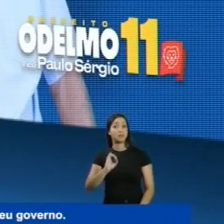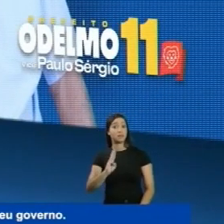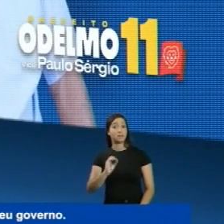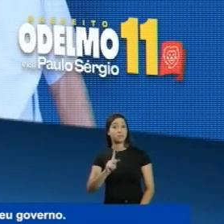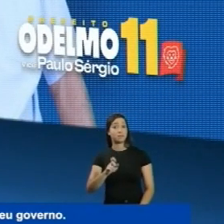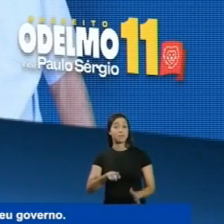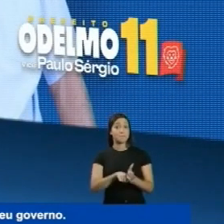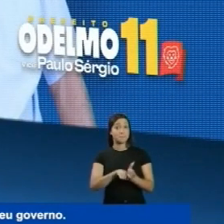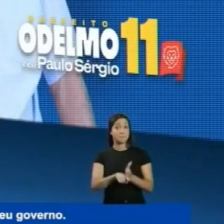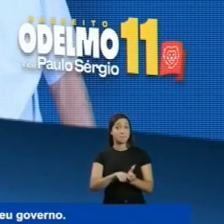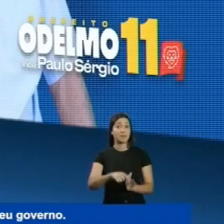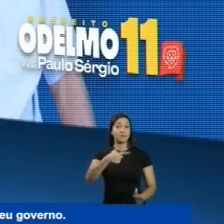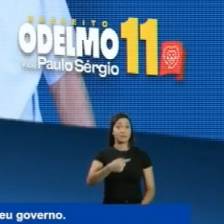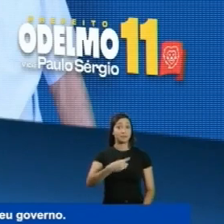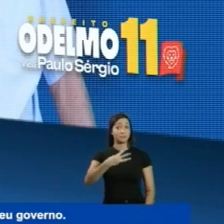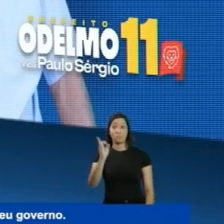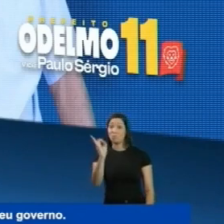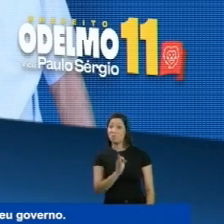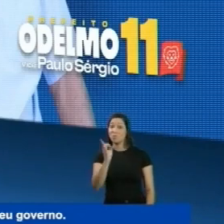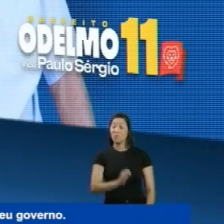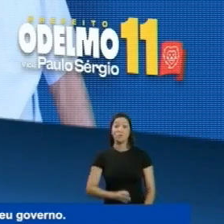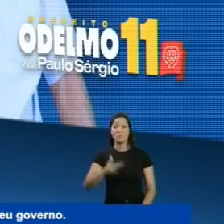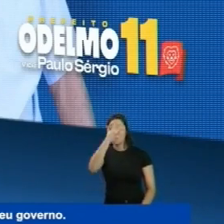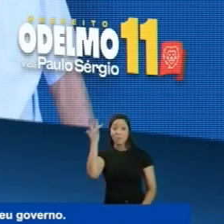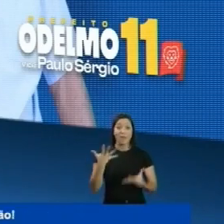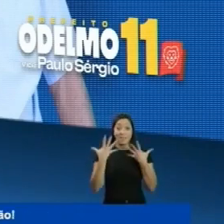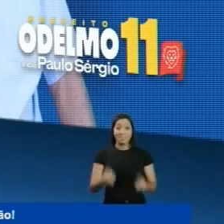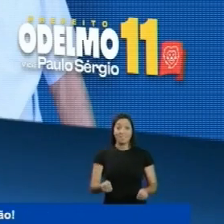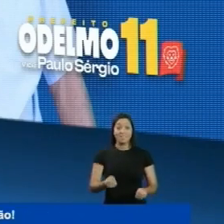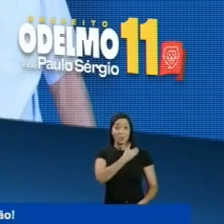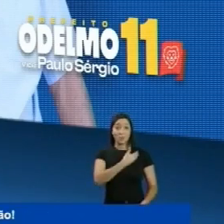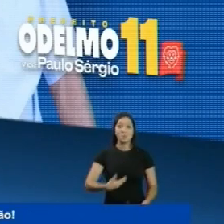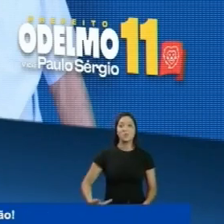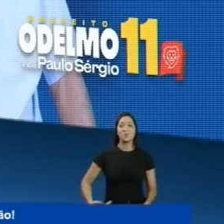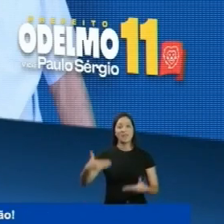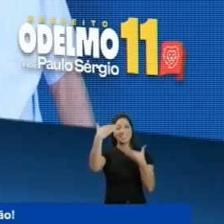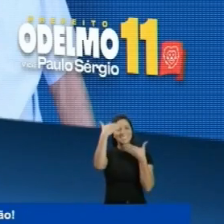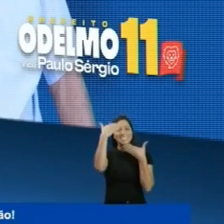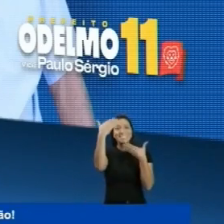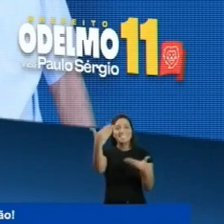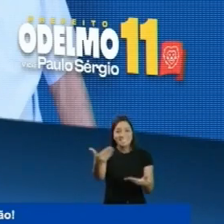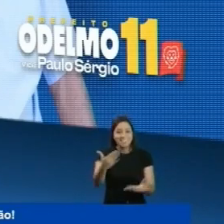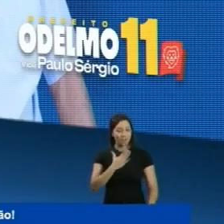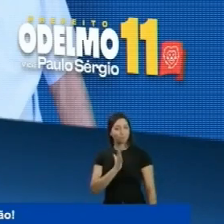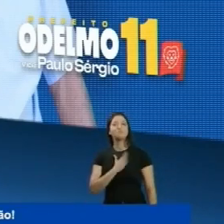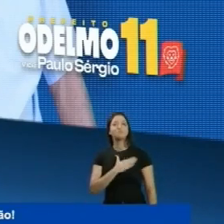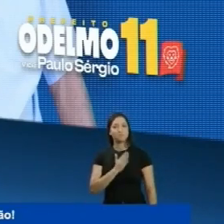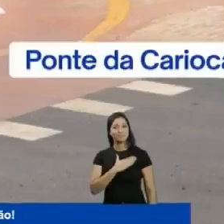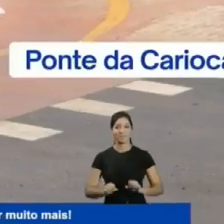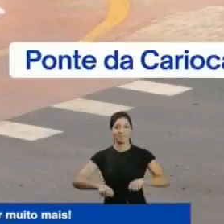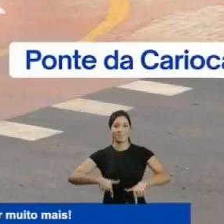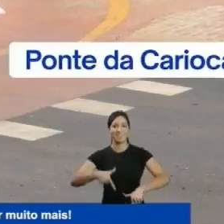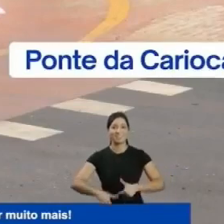73% de aprovação do seu governo A gente agradece De coração